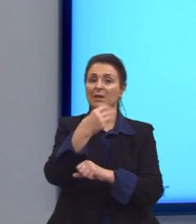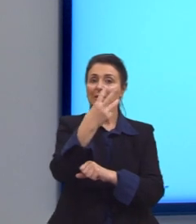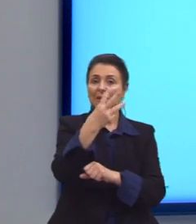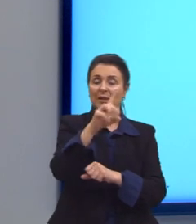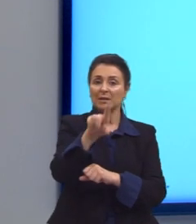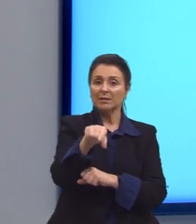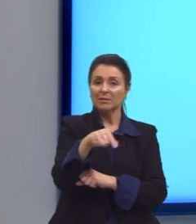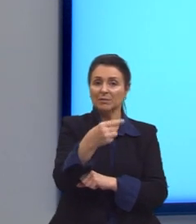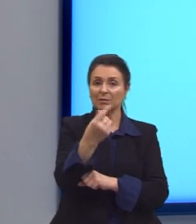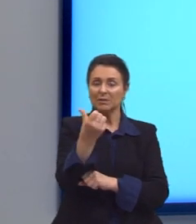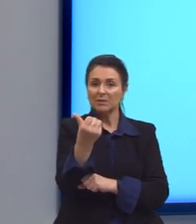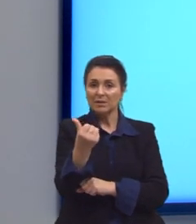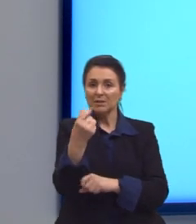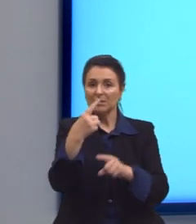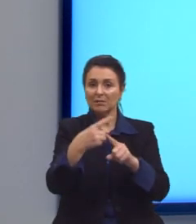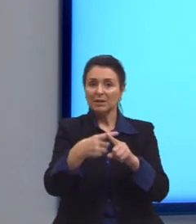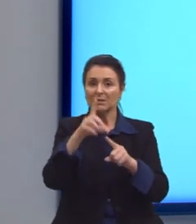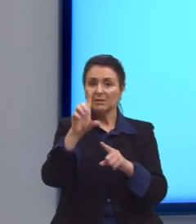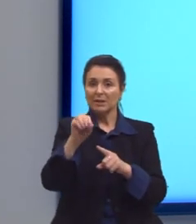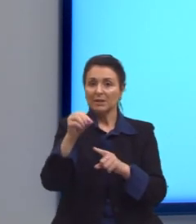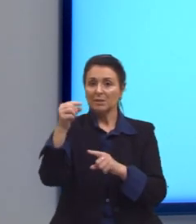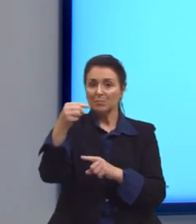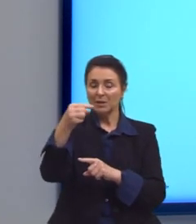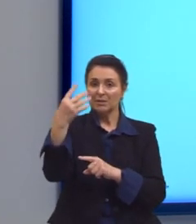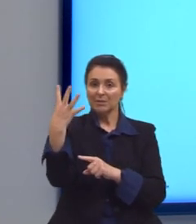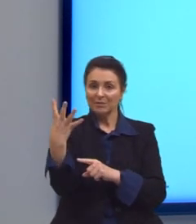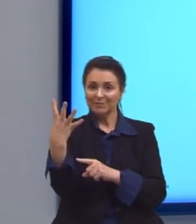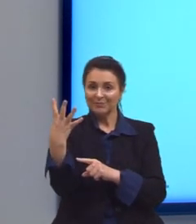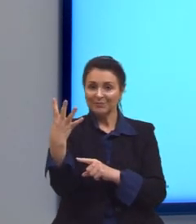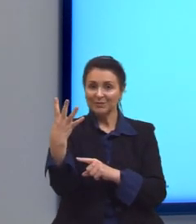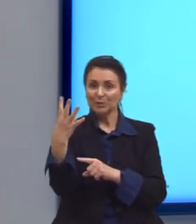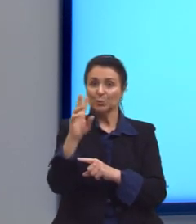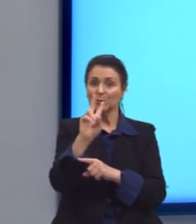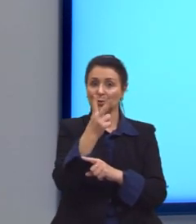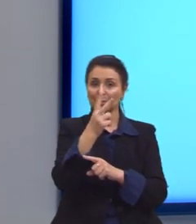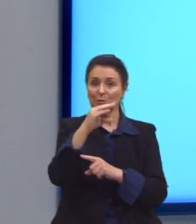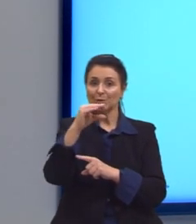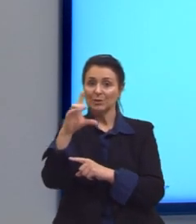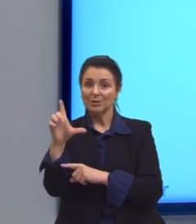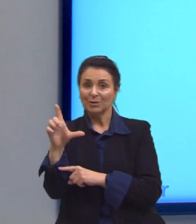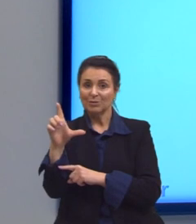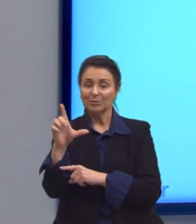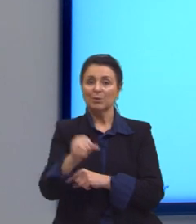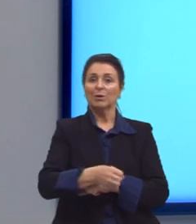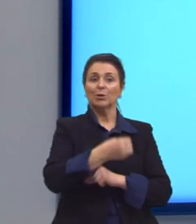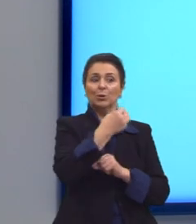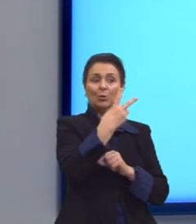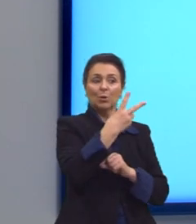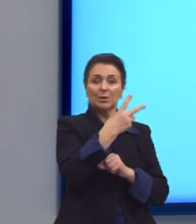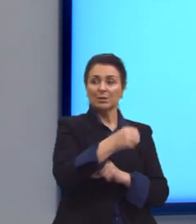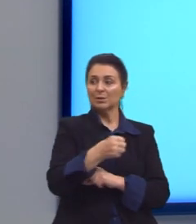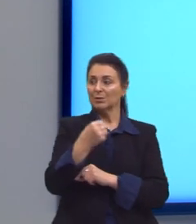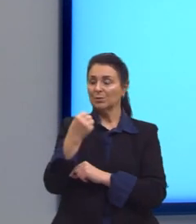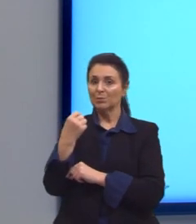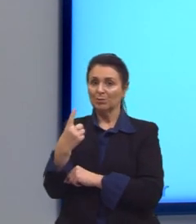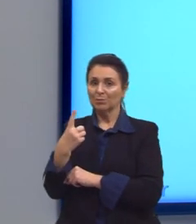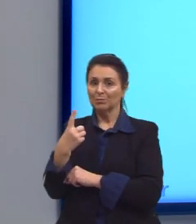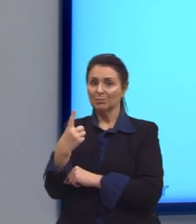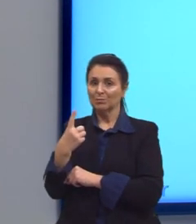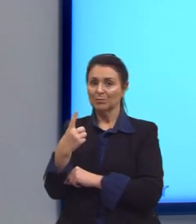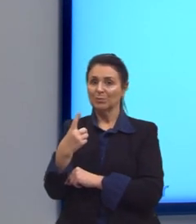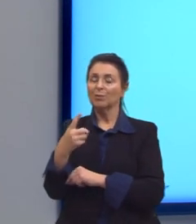,6 vezes 10 na menos 4 mols de hidróxido de cálcio, né? Porque para cada 2 eu preciso de 1, isso eu consigo